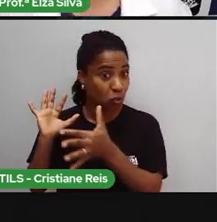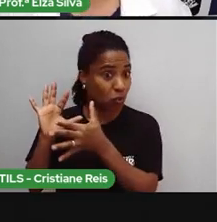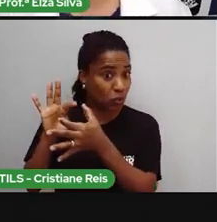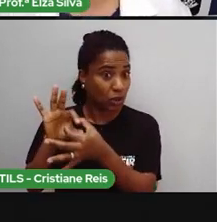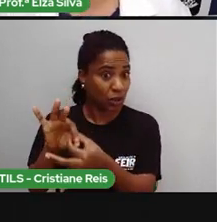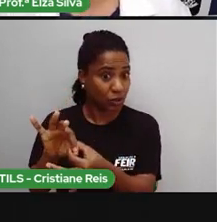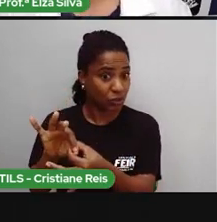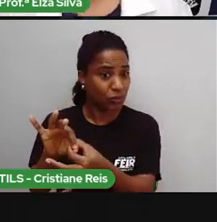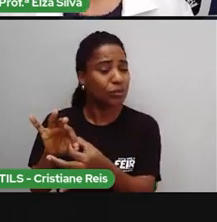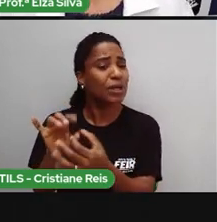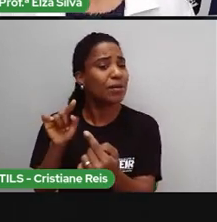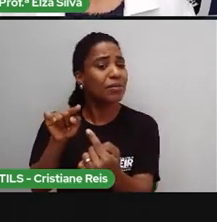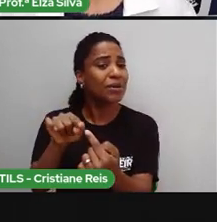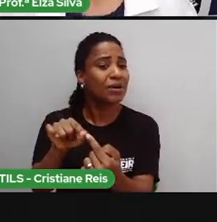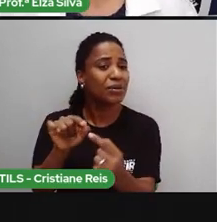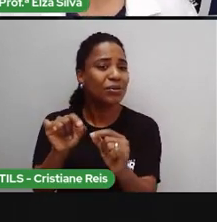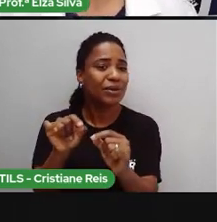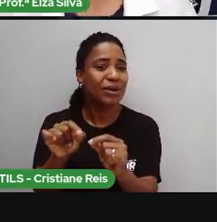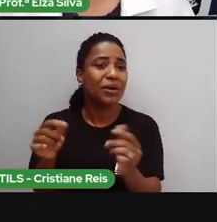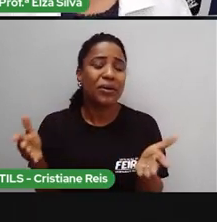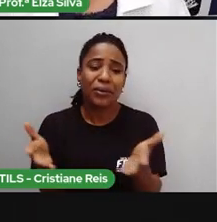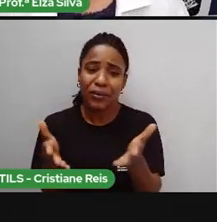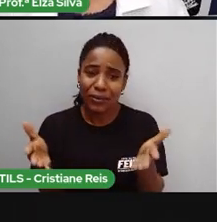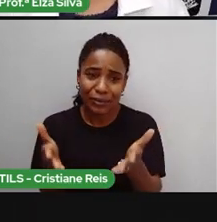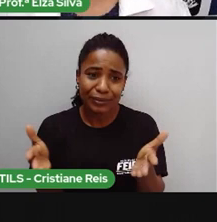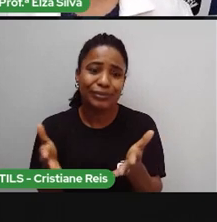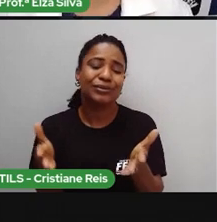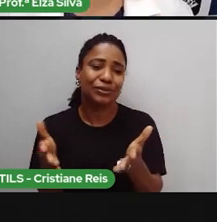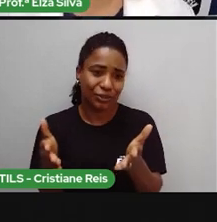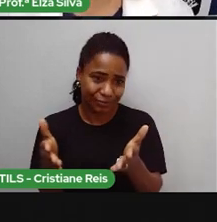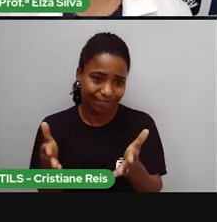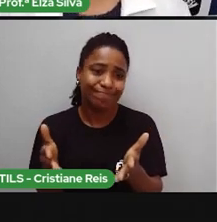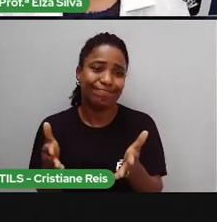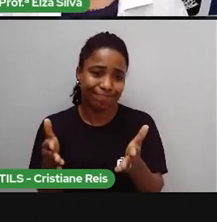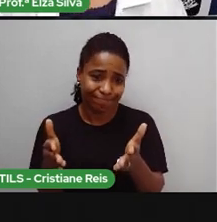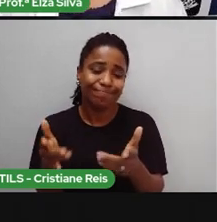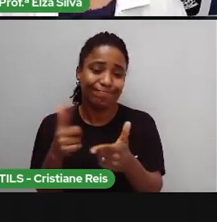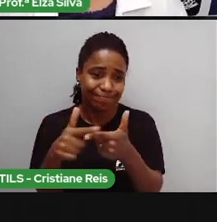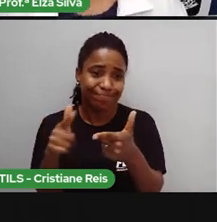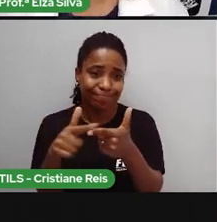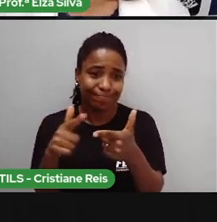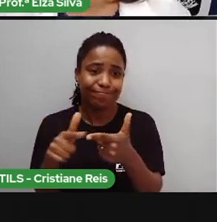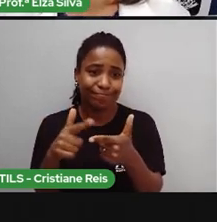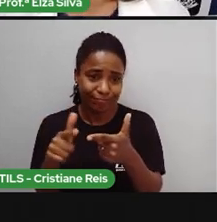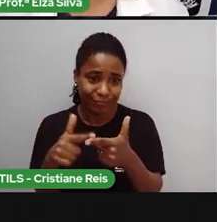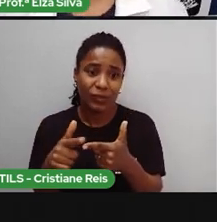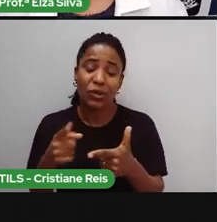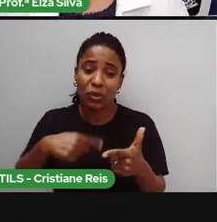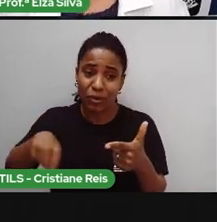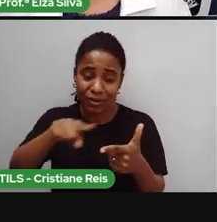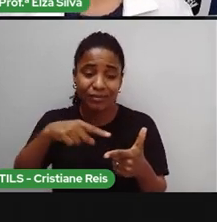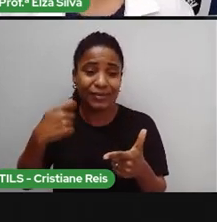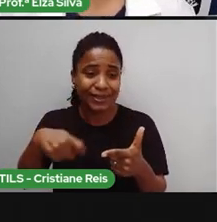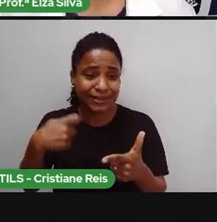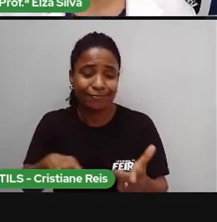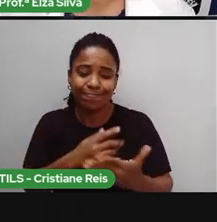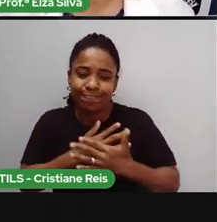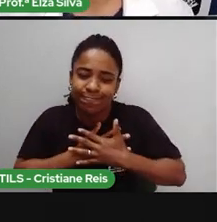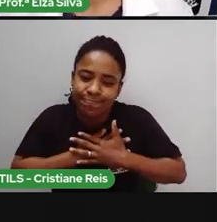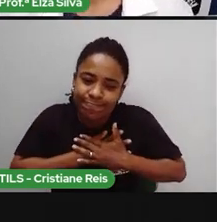estamos vivendo hoje, que é importante nós desenvolvermos mais ainda a solidariedade, a